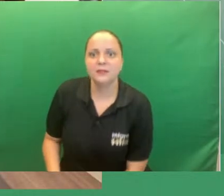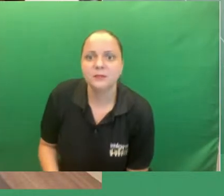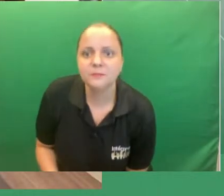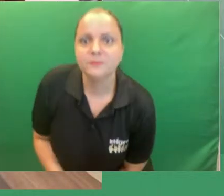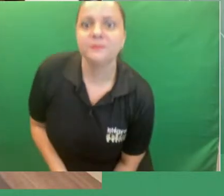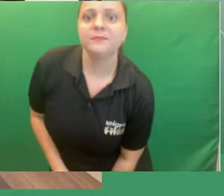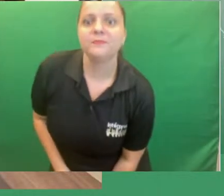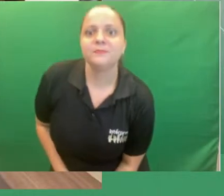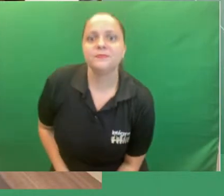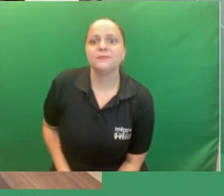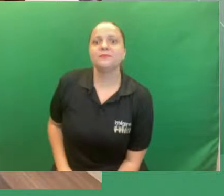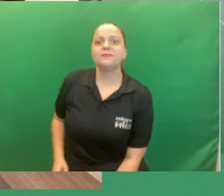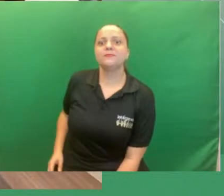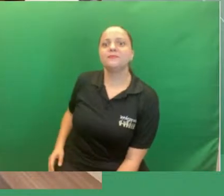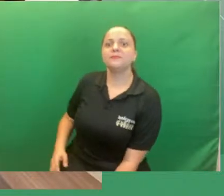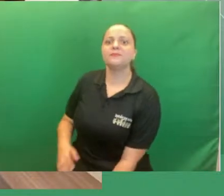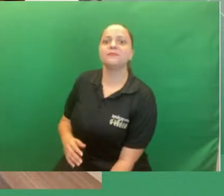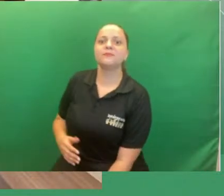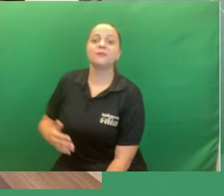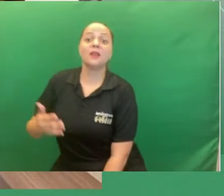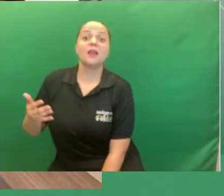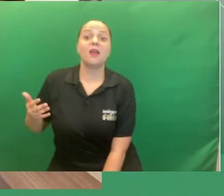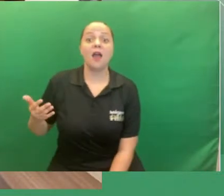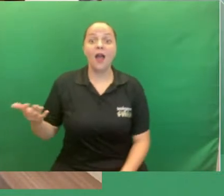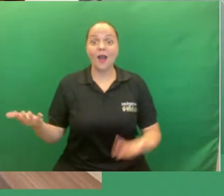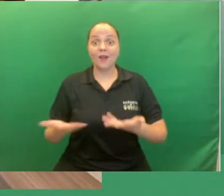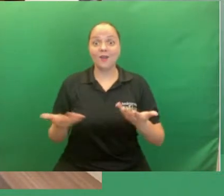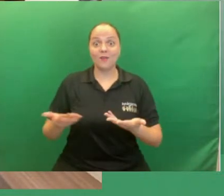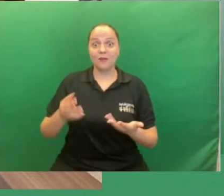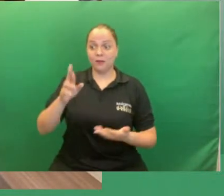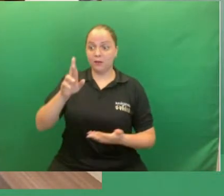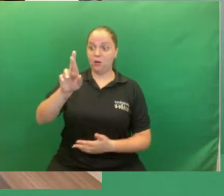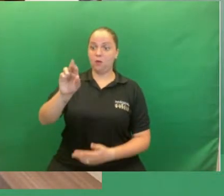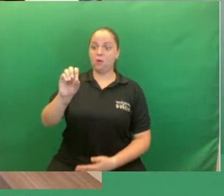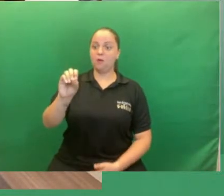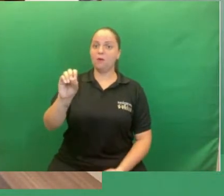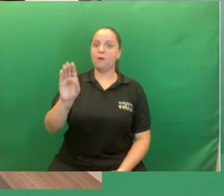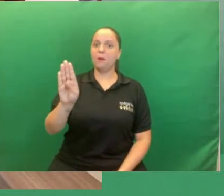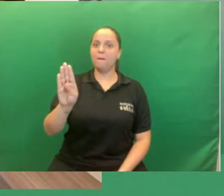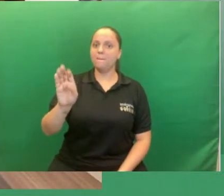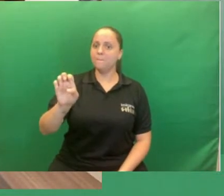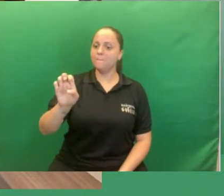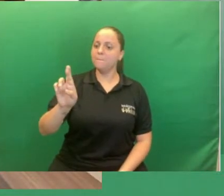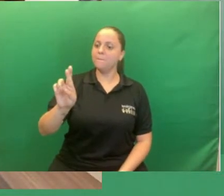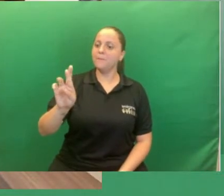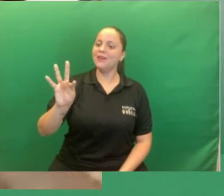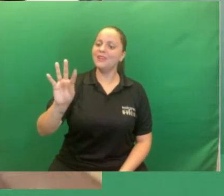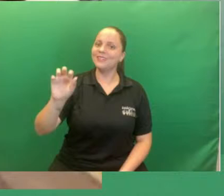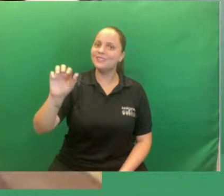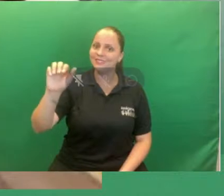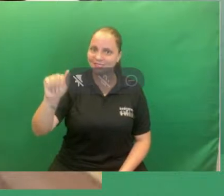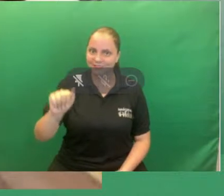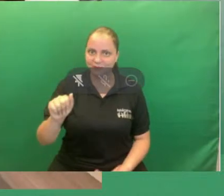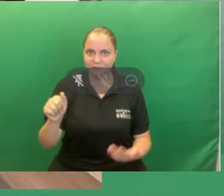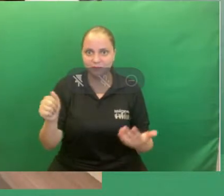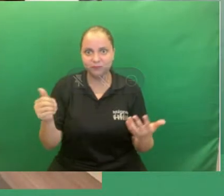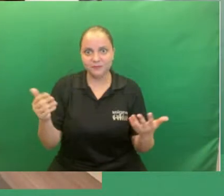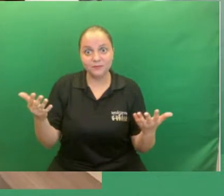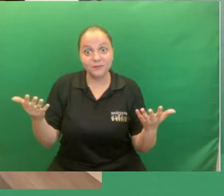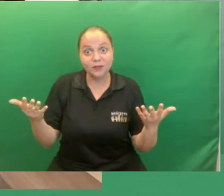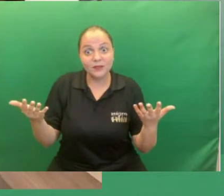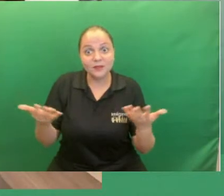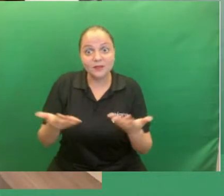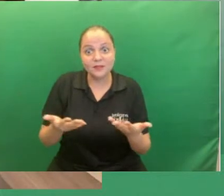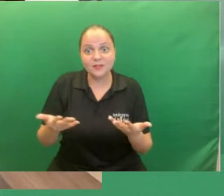Roberta Alves Rocha que o seu trabalho é intitulado Despertar a Identidade Racial da